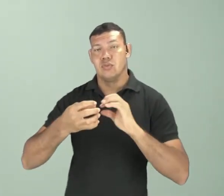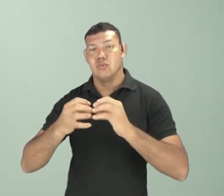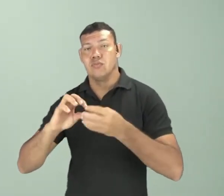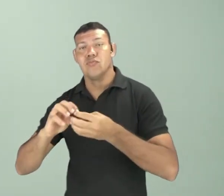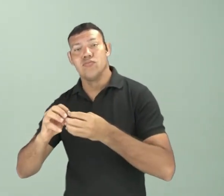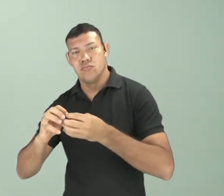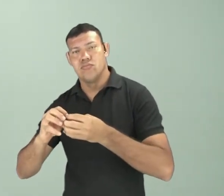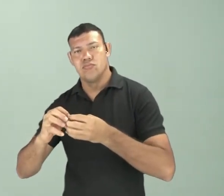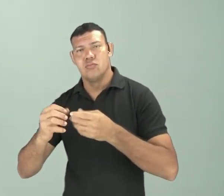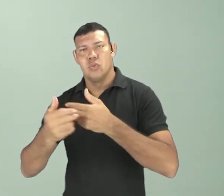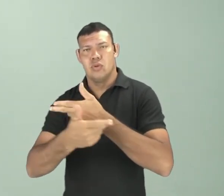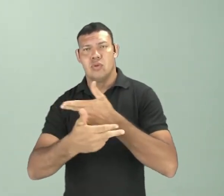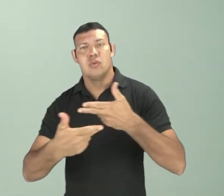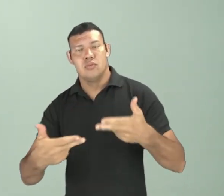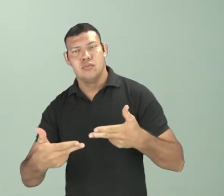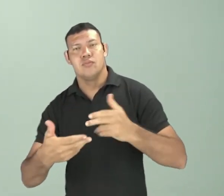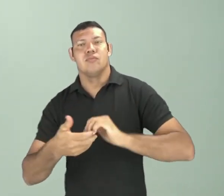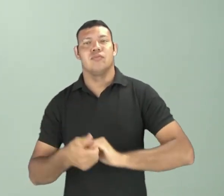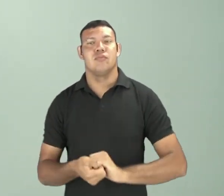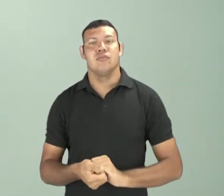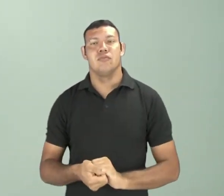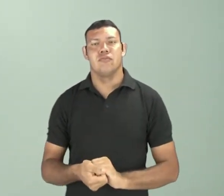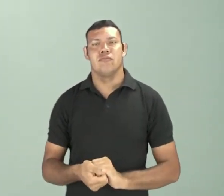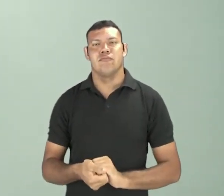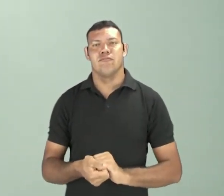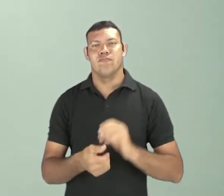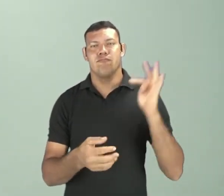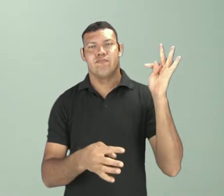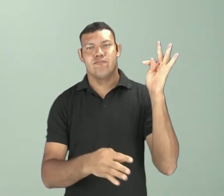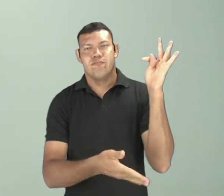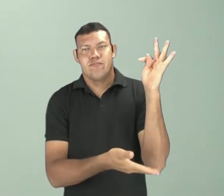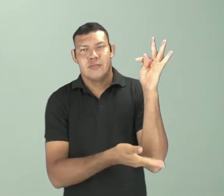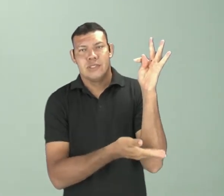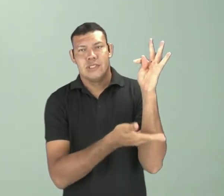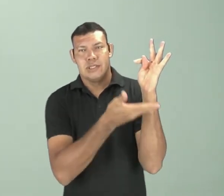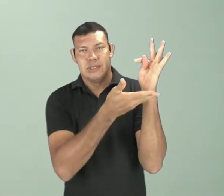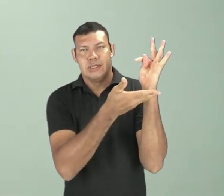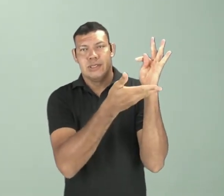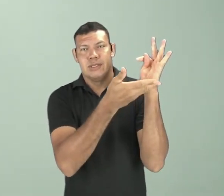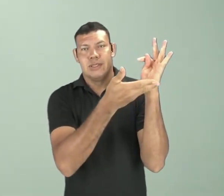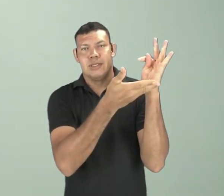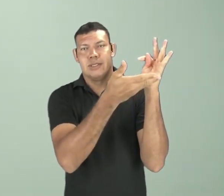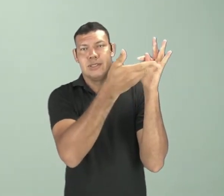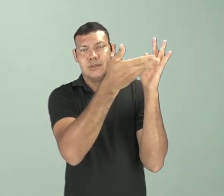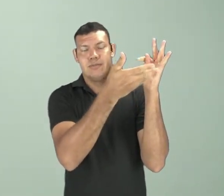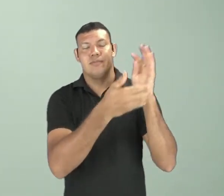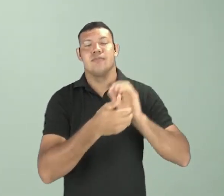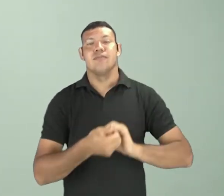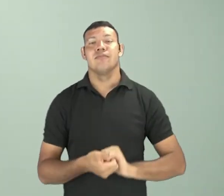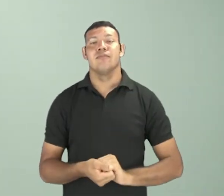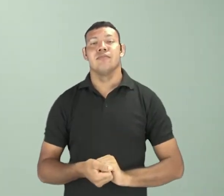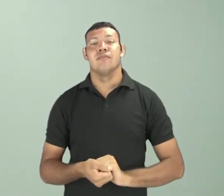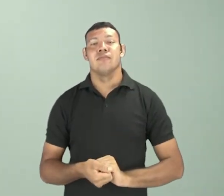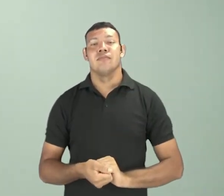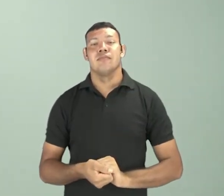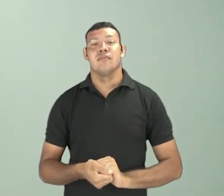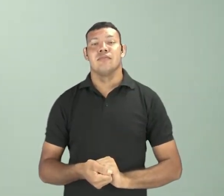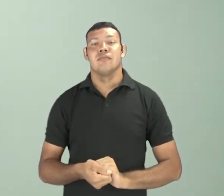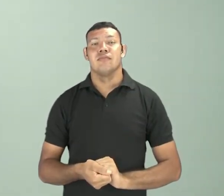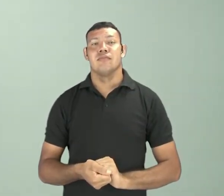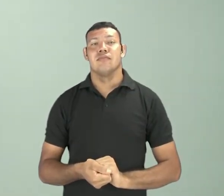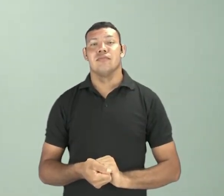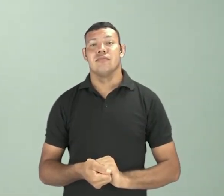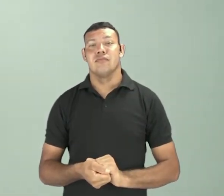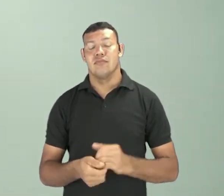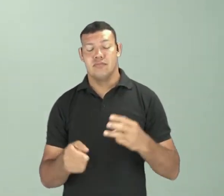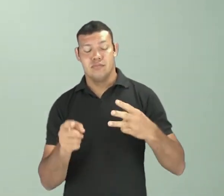esteja com sua temperatura, passe por essa elevação de temperatura, né? E o outro